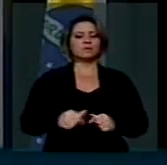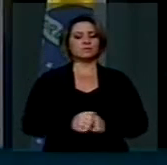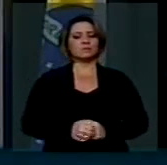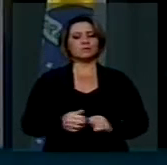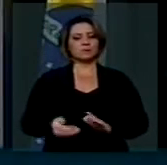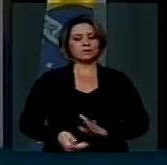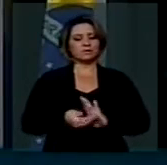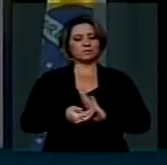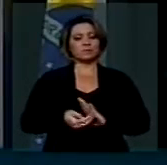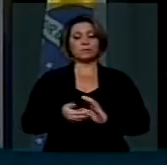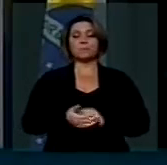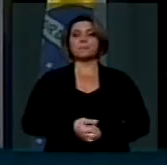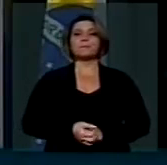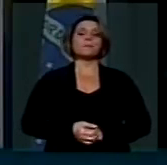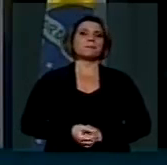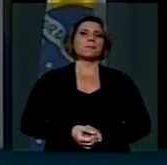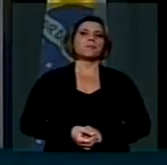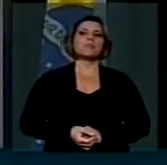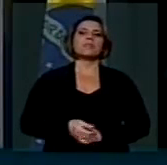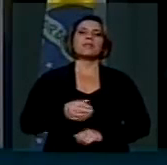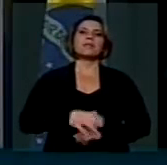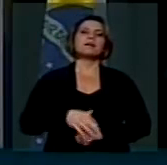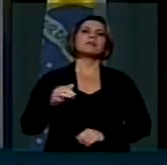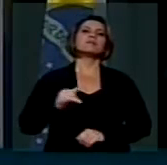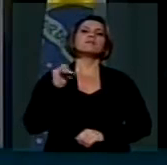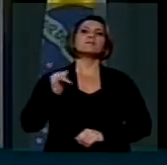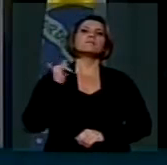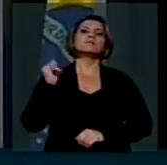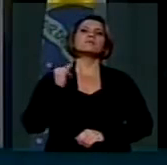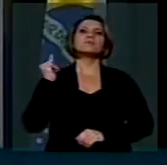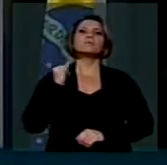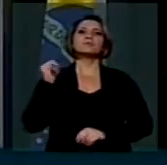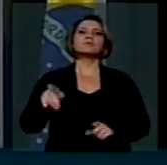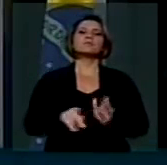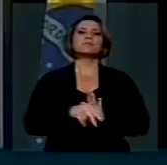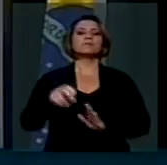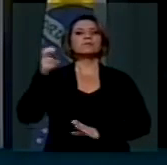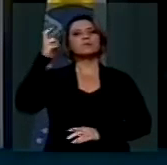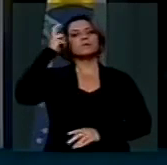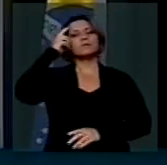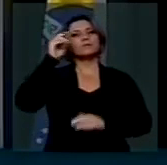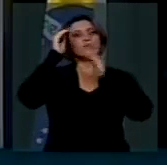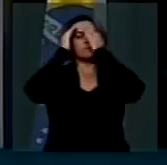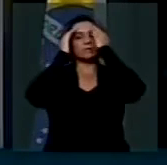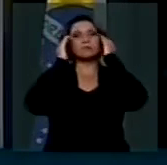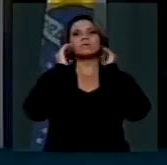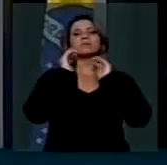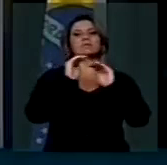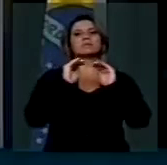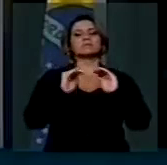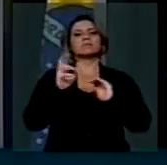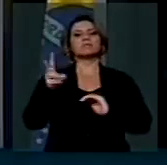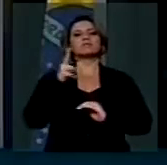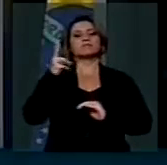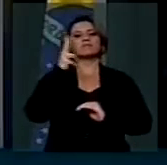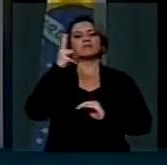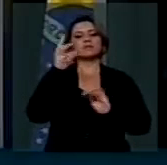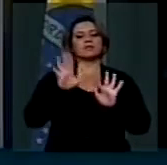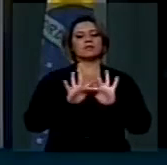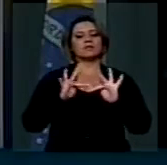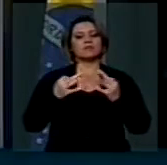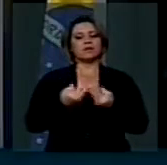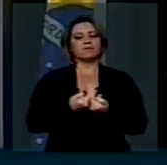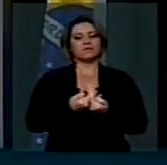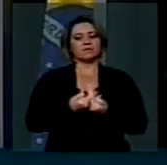Nós temos algo que é extremamente salutar, saudável, próprio das culturas que sabem respeitar o valor da família e da educação, a